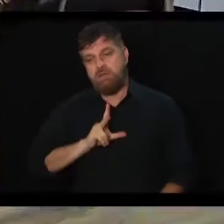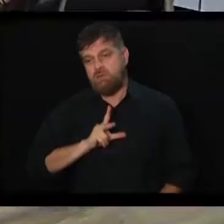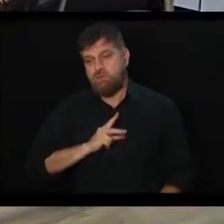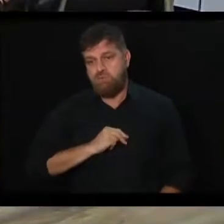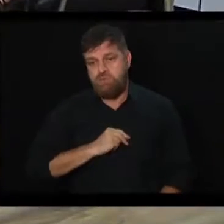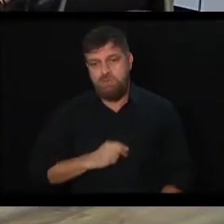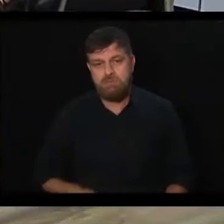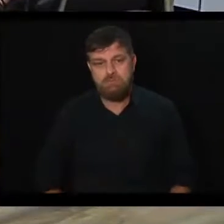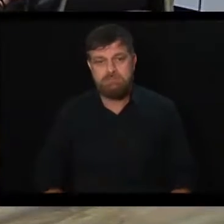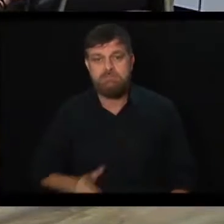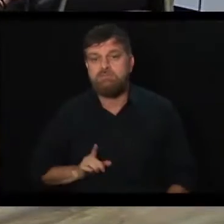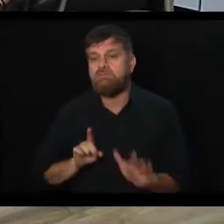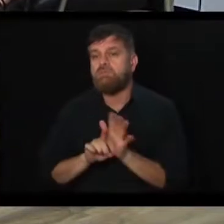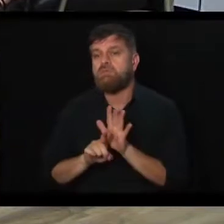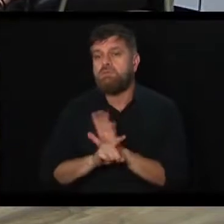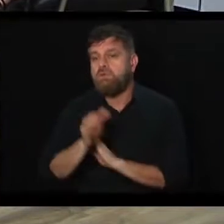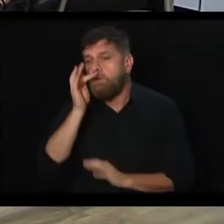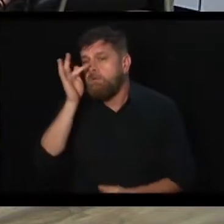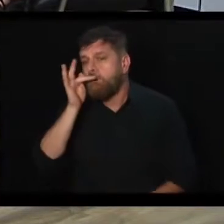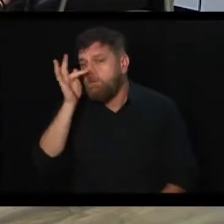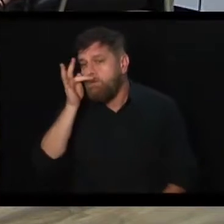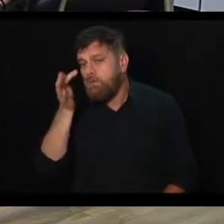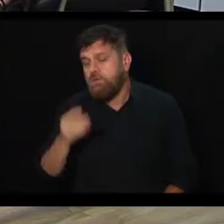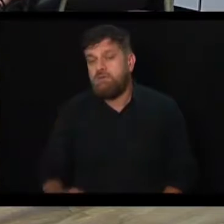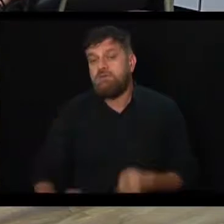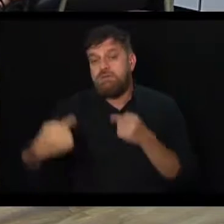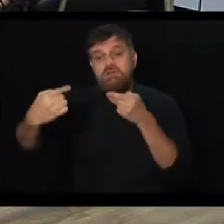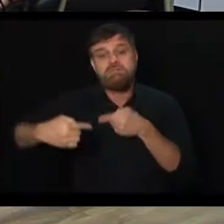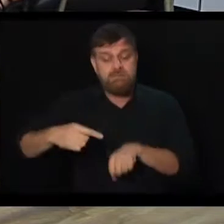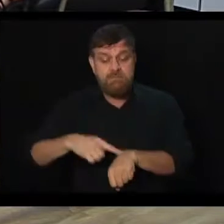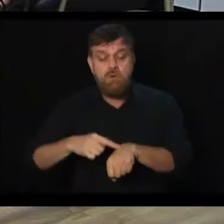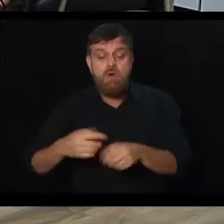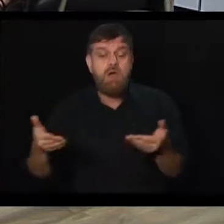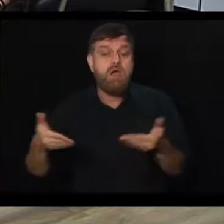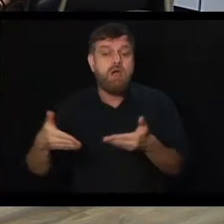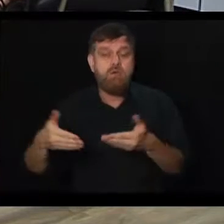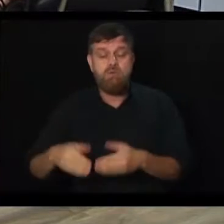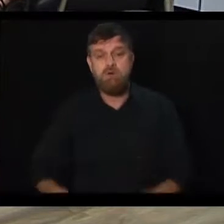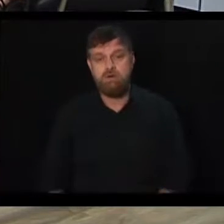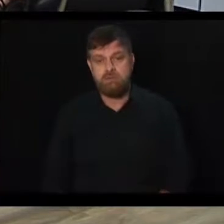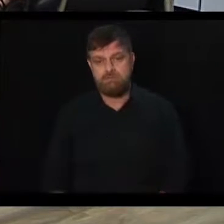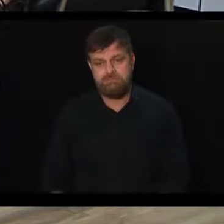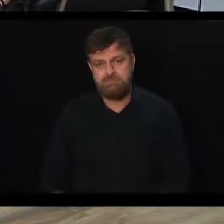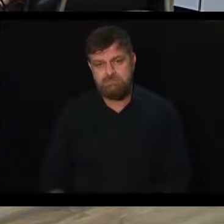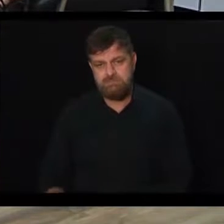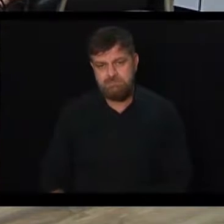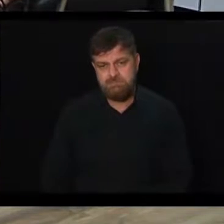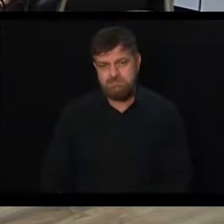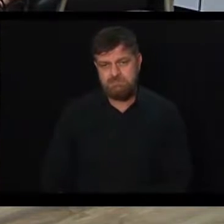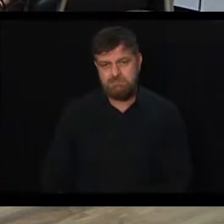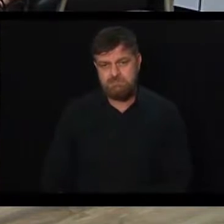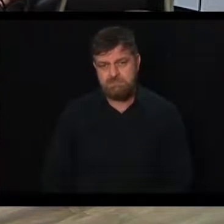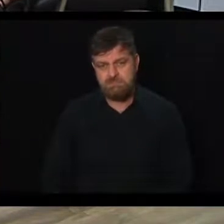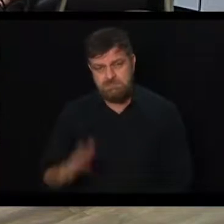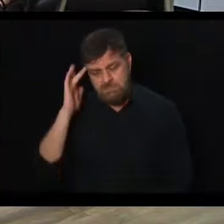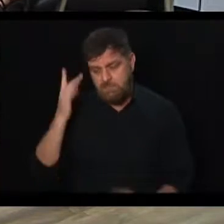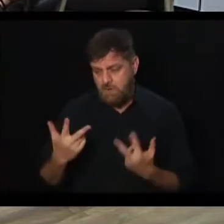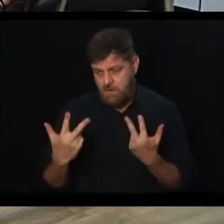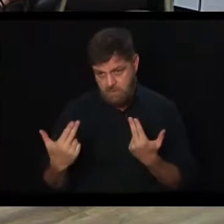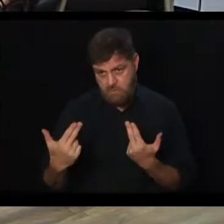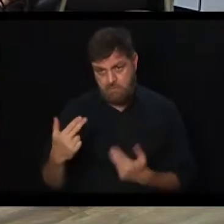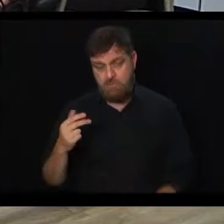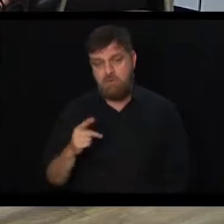Antônio Flores, e para o senhor, quais são os desafios neste momento? É, eu acho que na mesma linha que o doutor Torron falou,